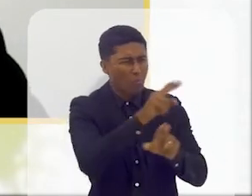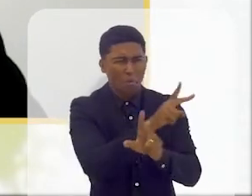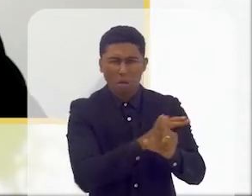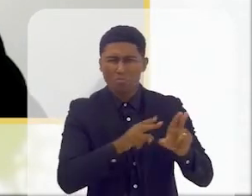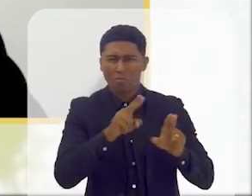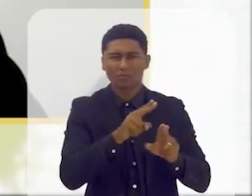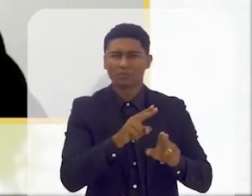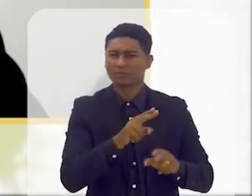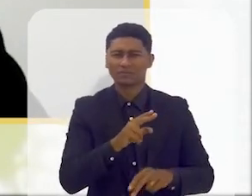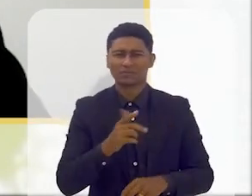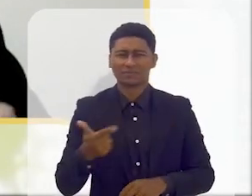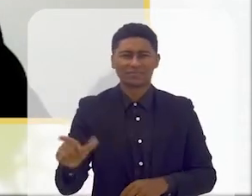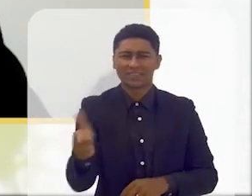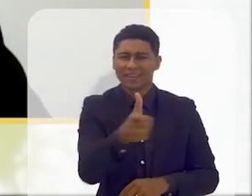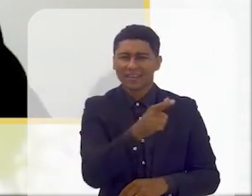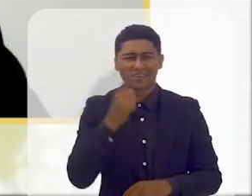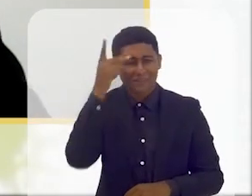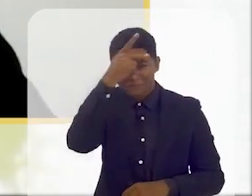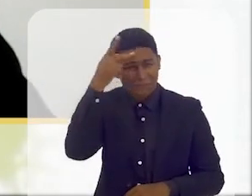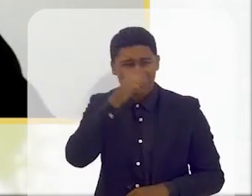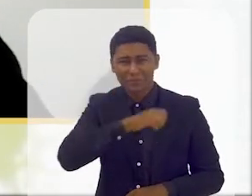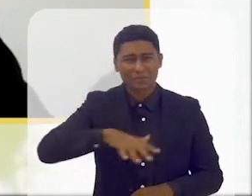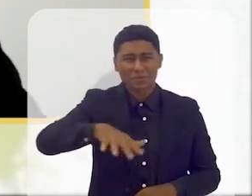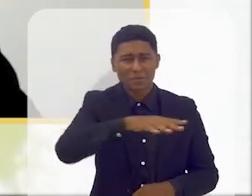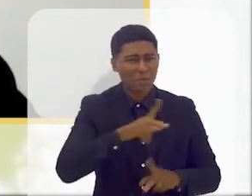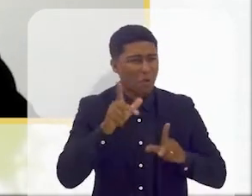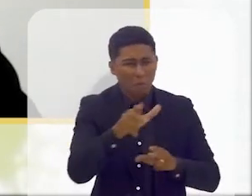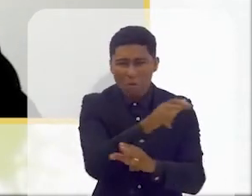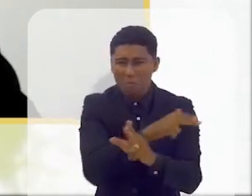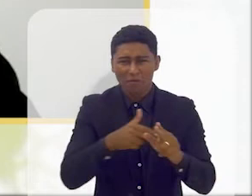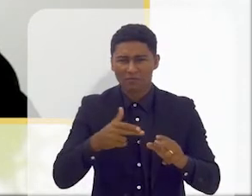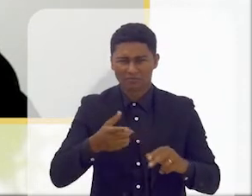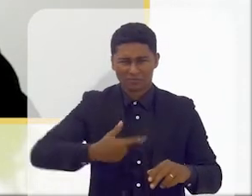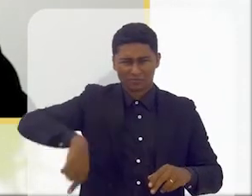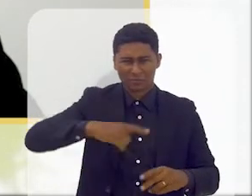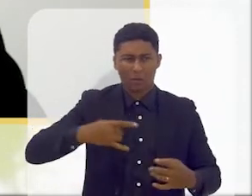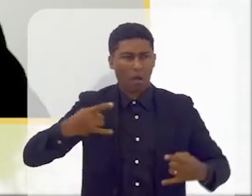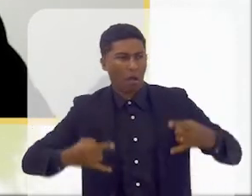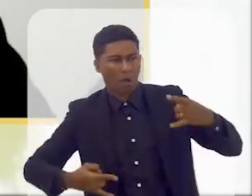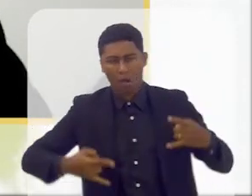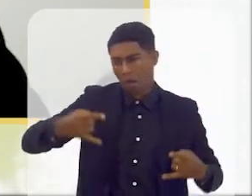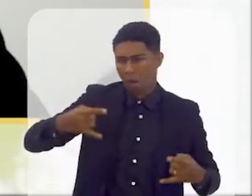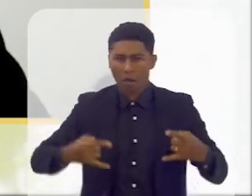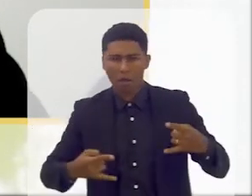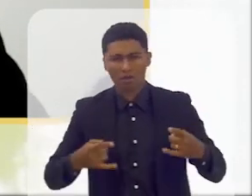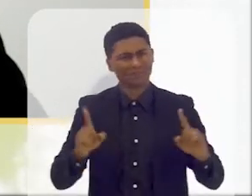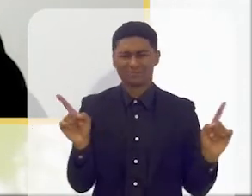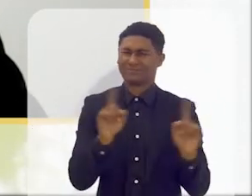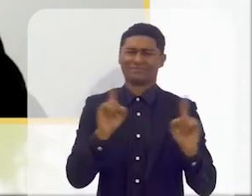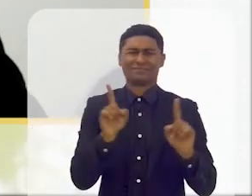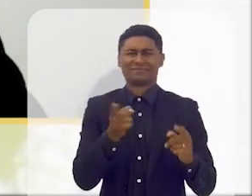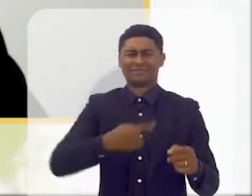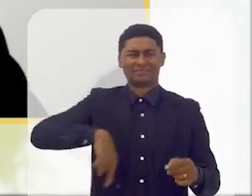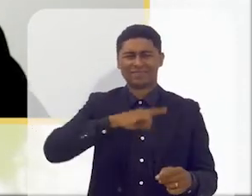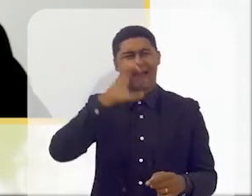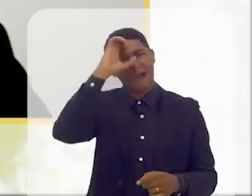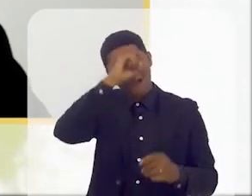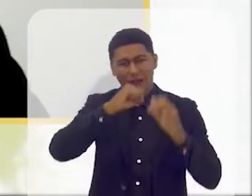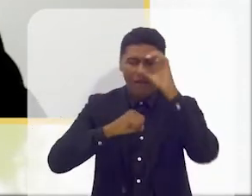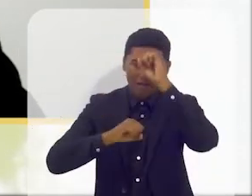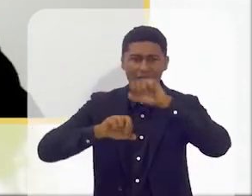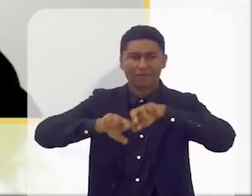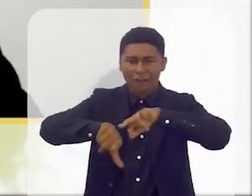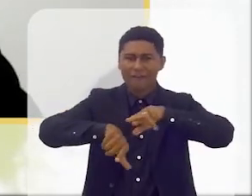do mundo. Não há escolas com pessoas todas iguais, nós não somos robôs. Todos aprendemos de modo diferente e